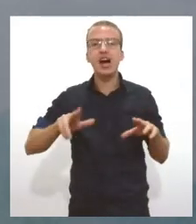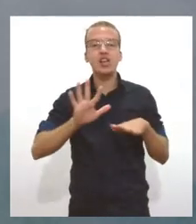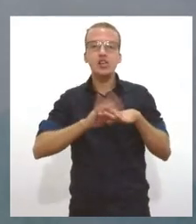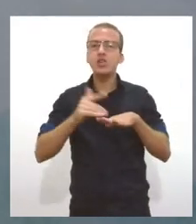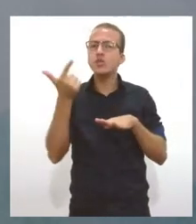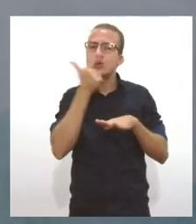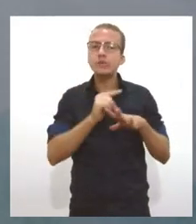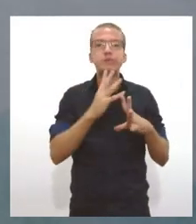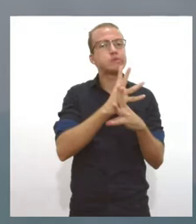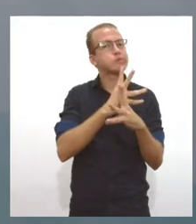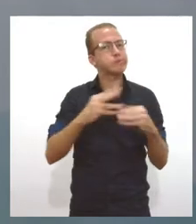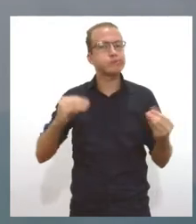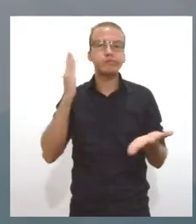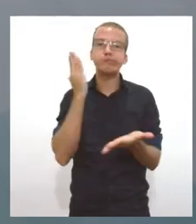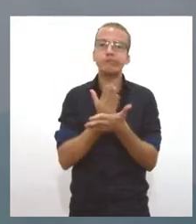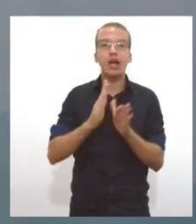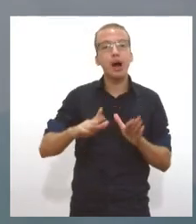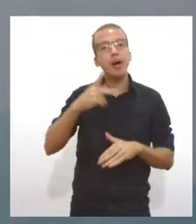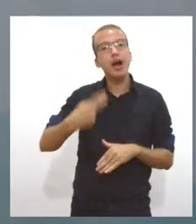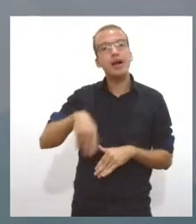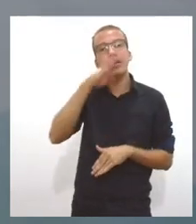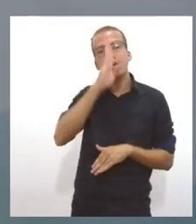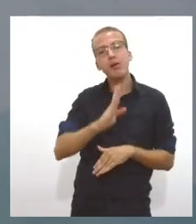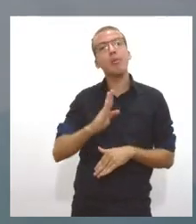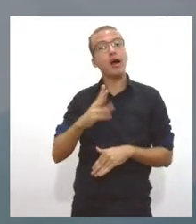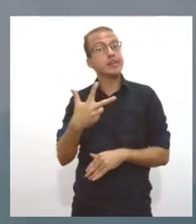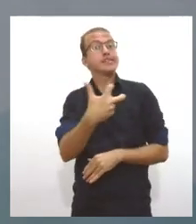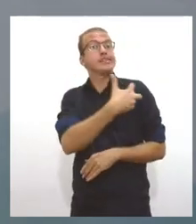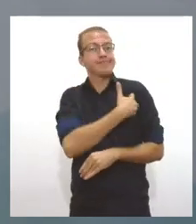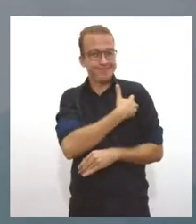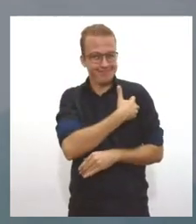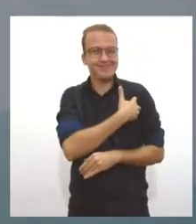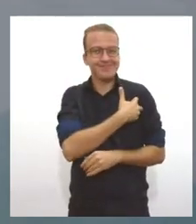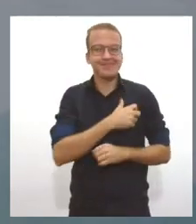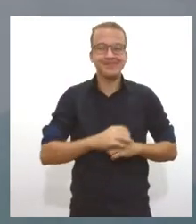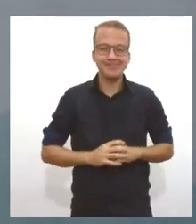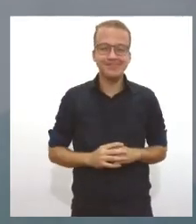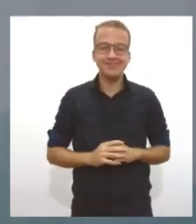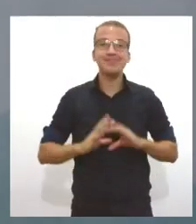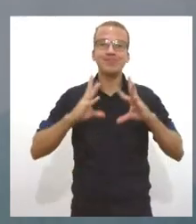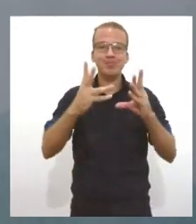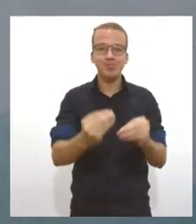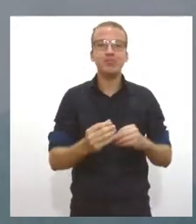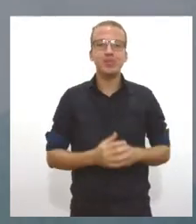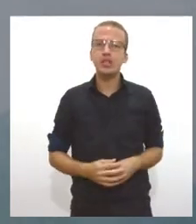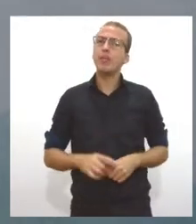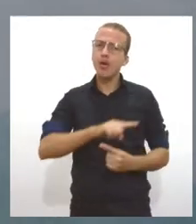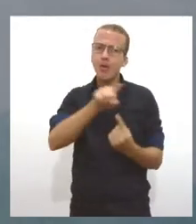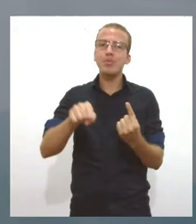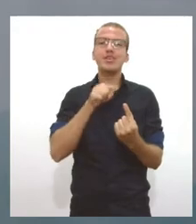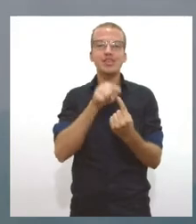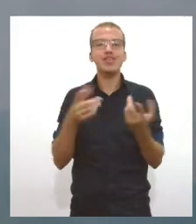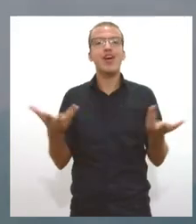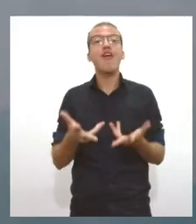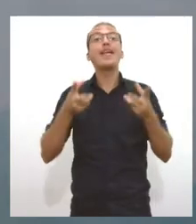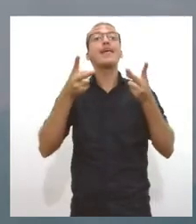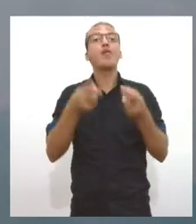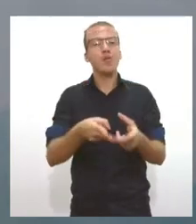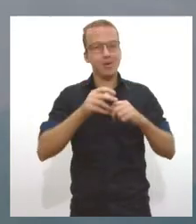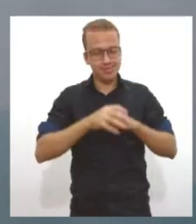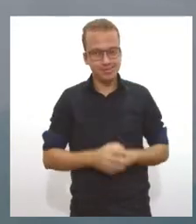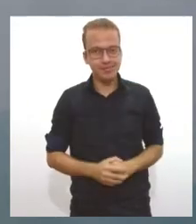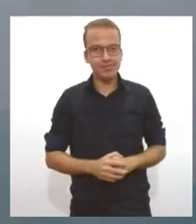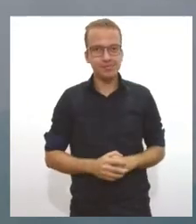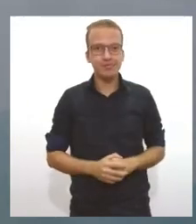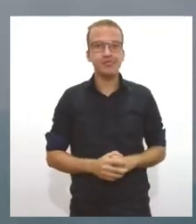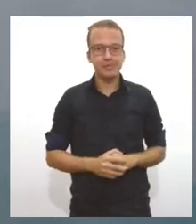eliminar do nosso país com a vacina. E que o nosso objetivo com a Covid também é esse. A gente acabar com essa cadeia de